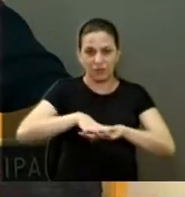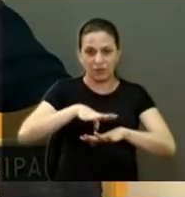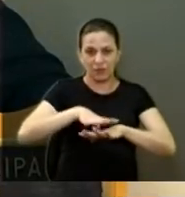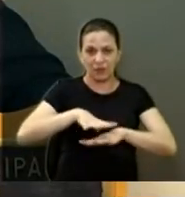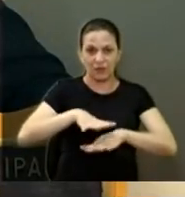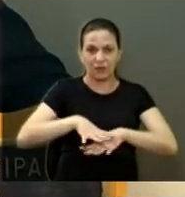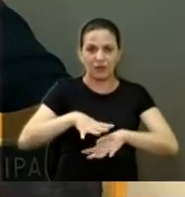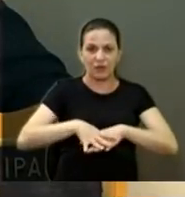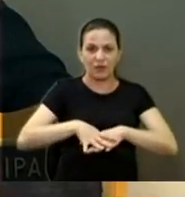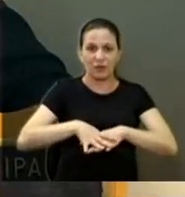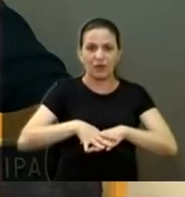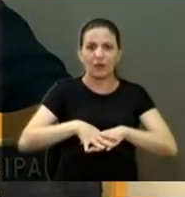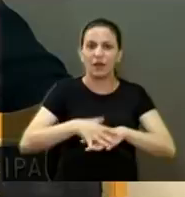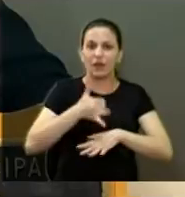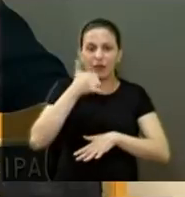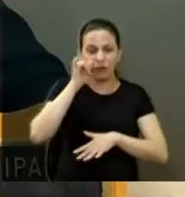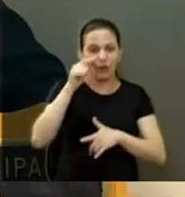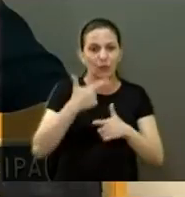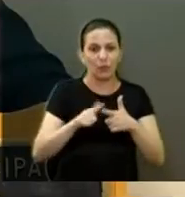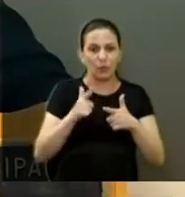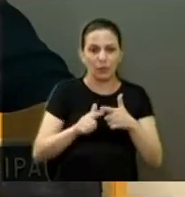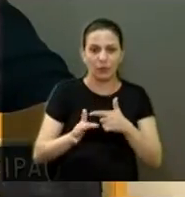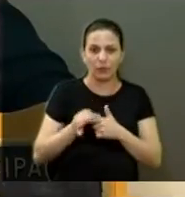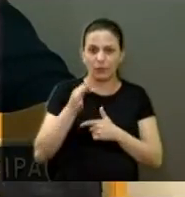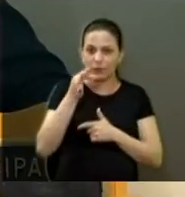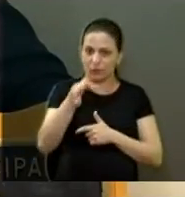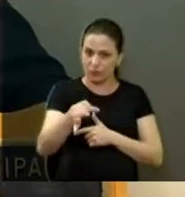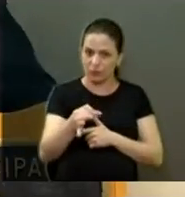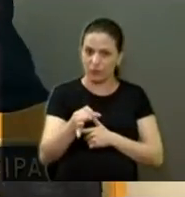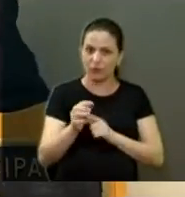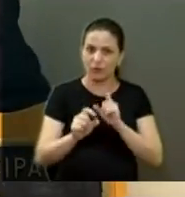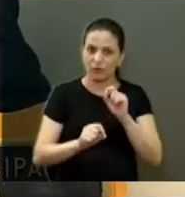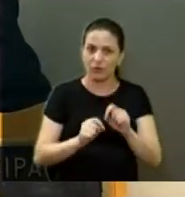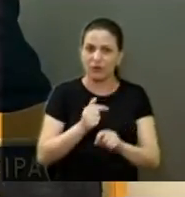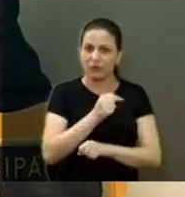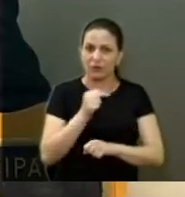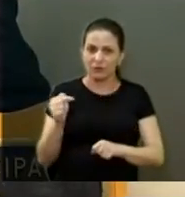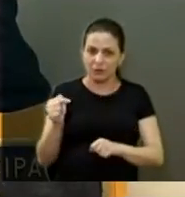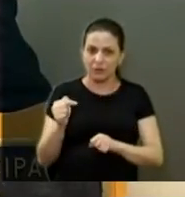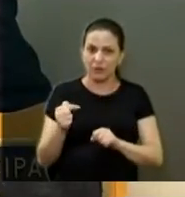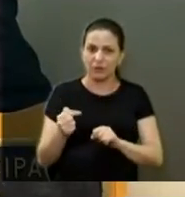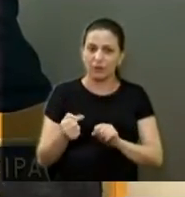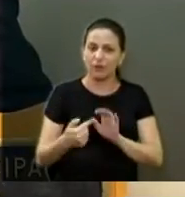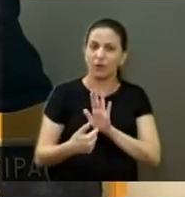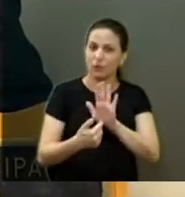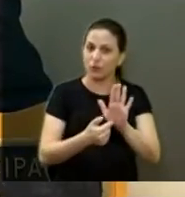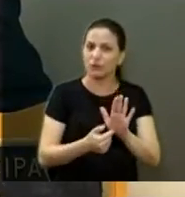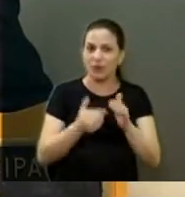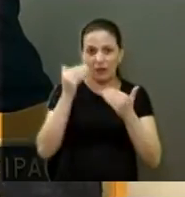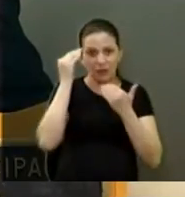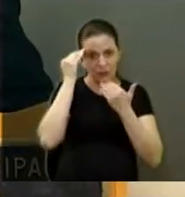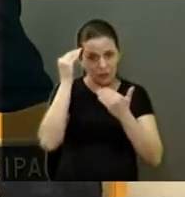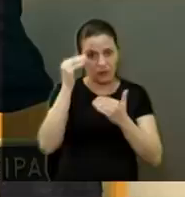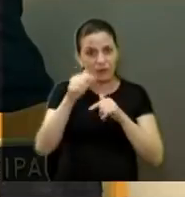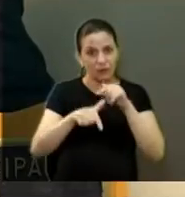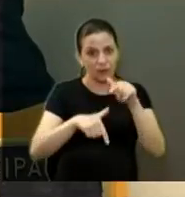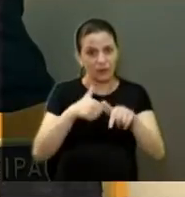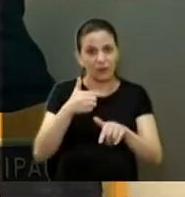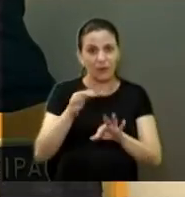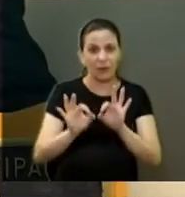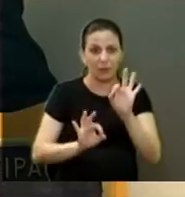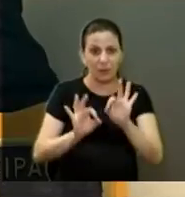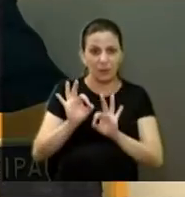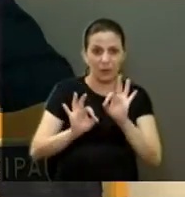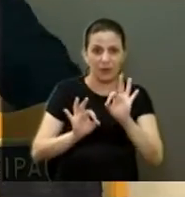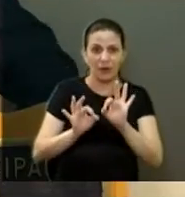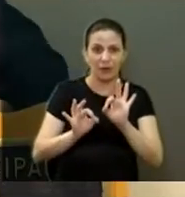evitando danos maiores. Espero que na semana que vem ninguém venha apresentar aqui, agradecendo o serviço feito aqui, ou